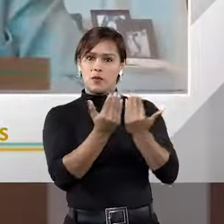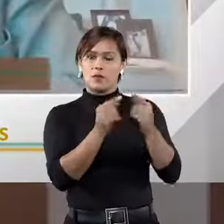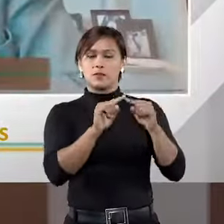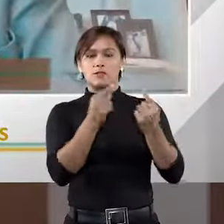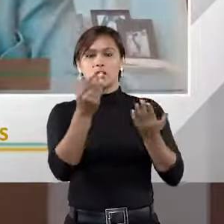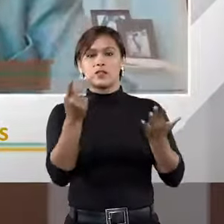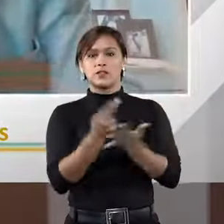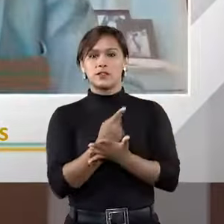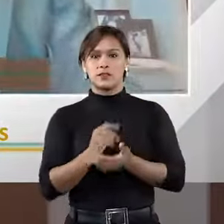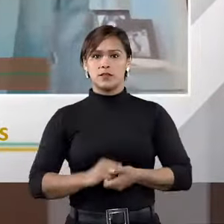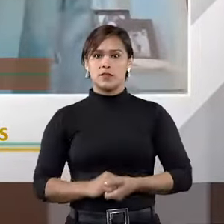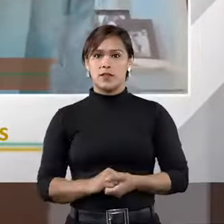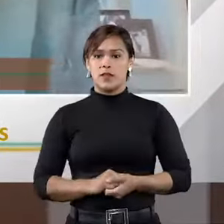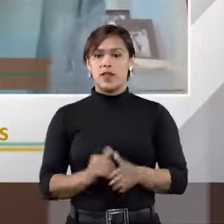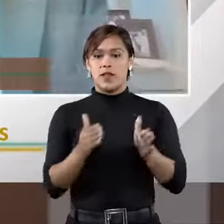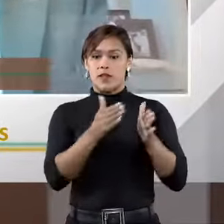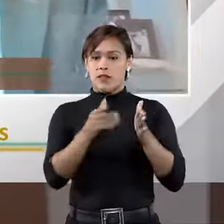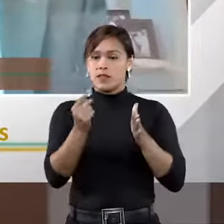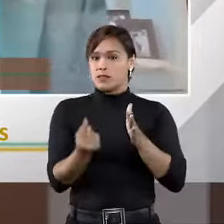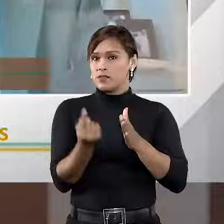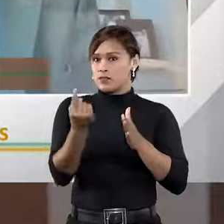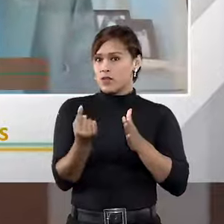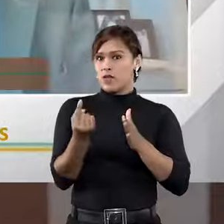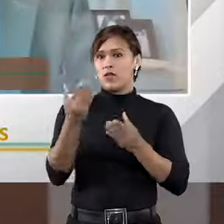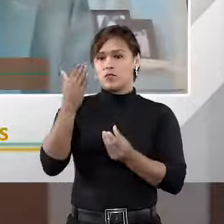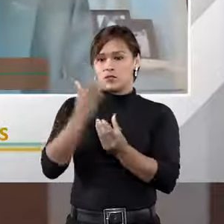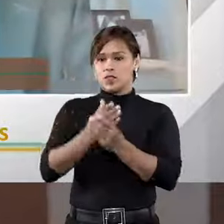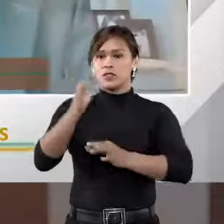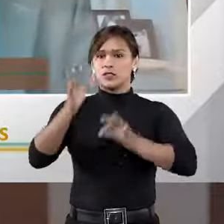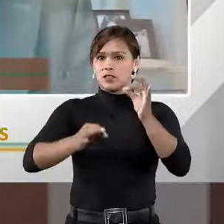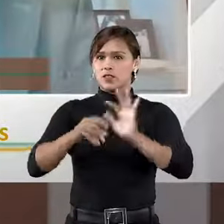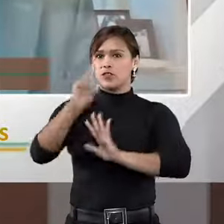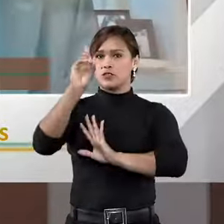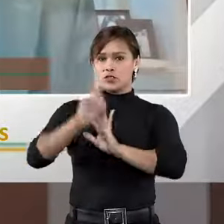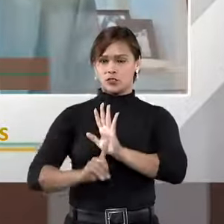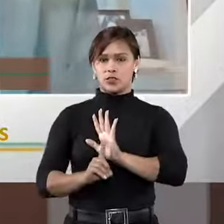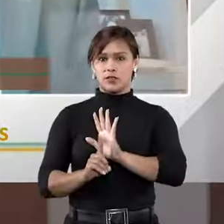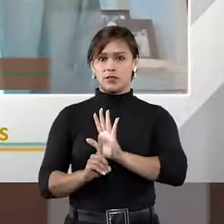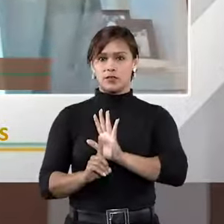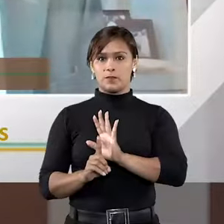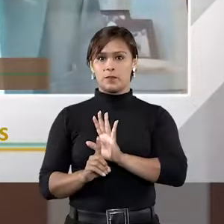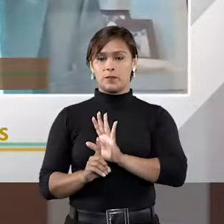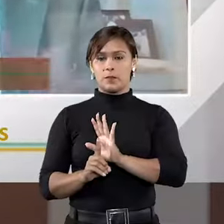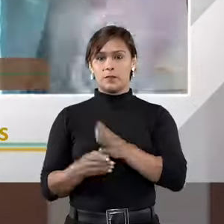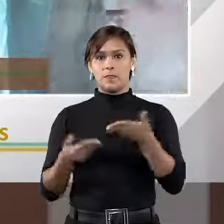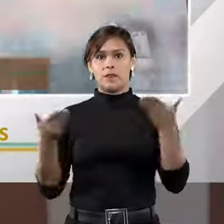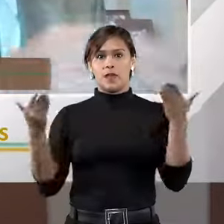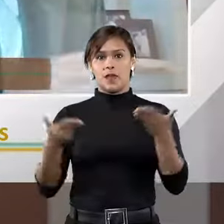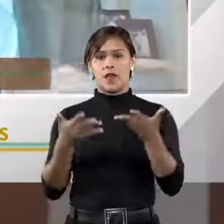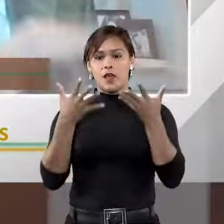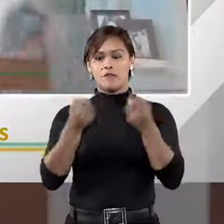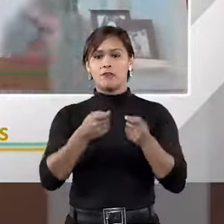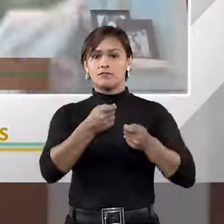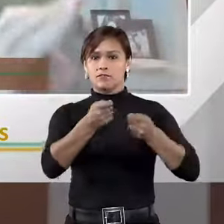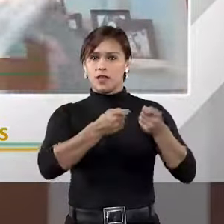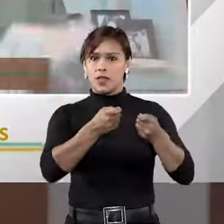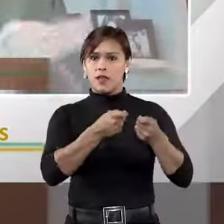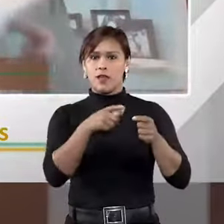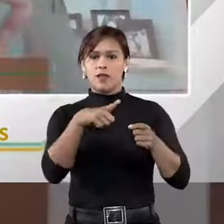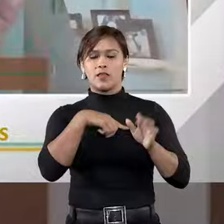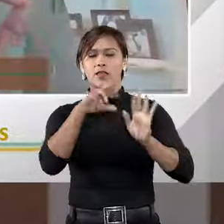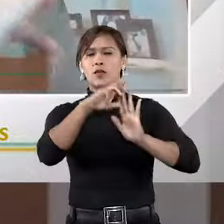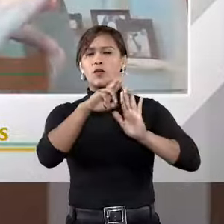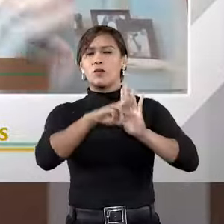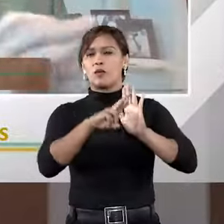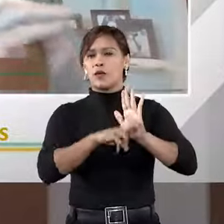Pois bem, essa é uma dimensão da questão, o precedente é sim uma fonte de direito. Agora, vamos para a arbitragem, a arbitragem tem uma